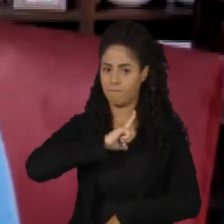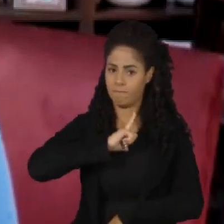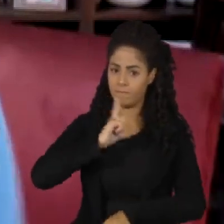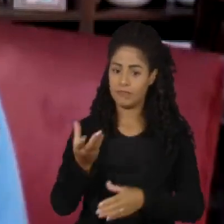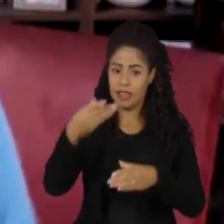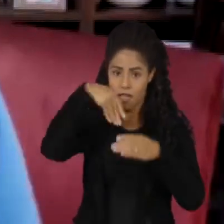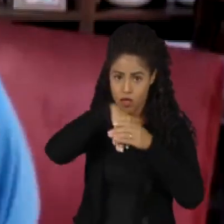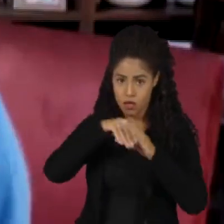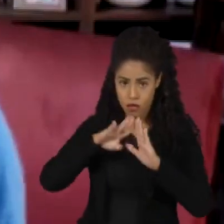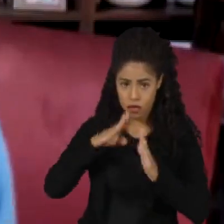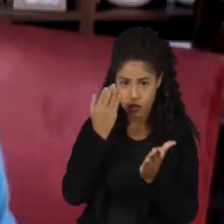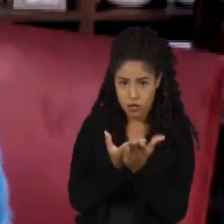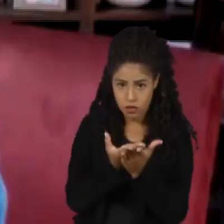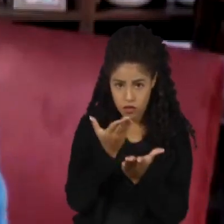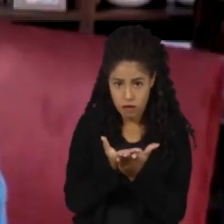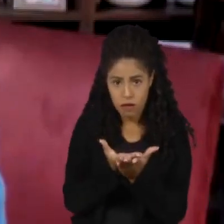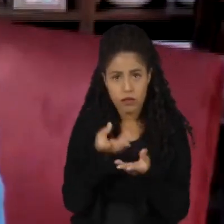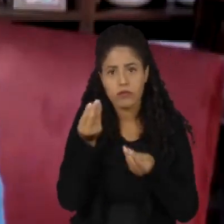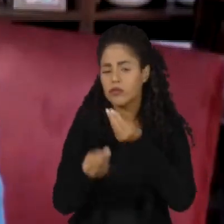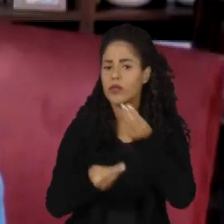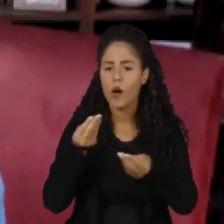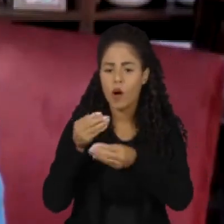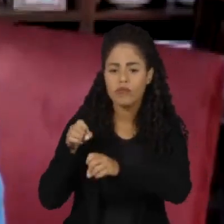das escolas. E isso não faz parte do horizonte da reforma do ensino médio. E aí E aí